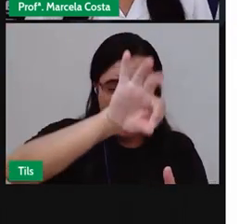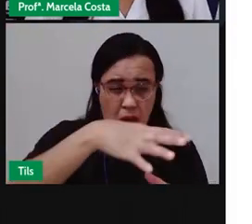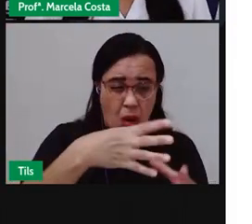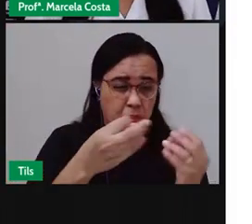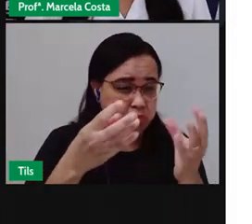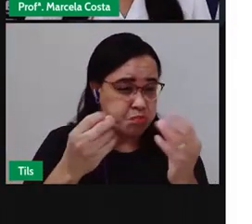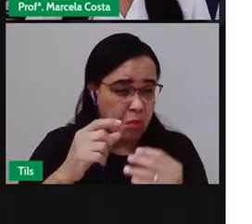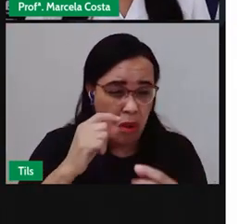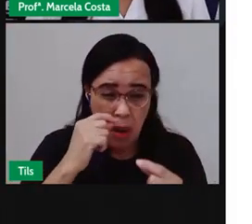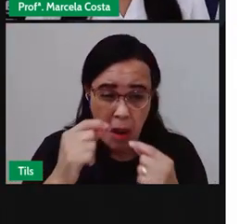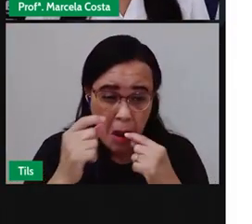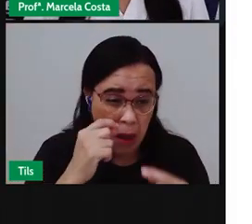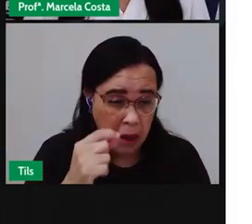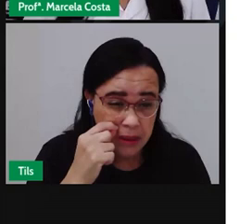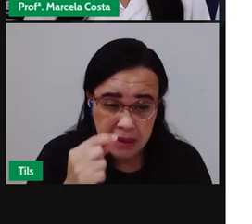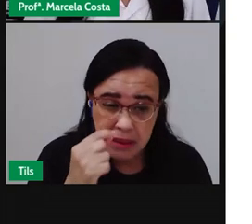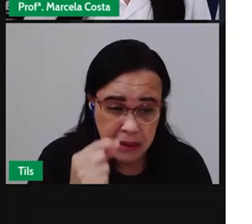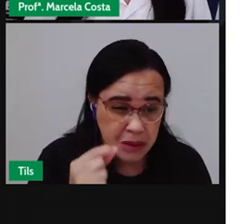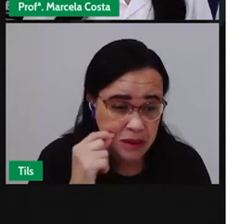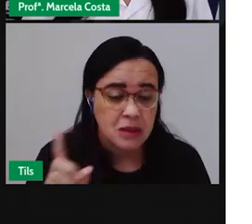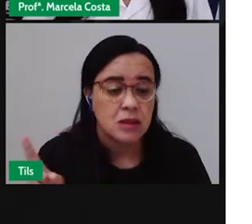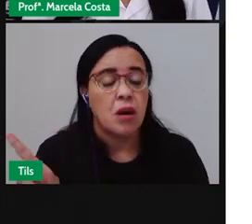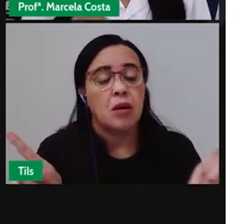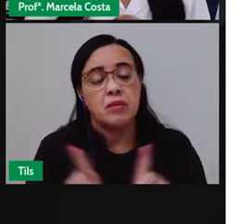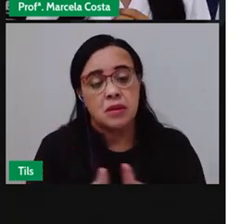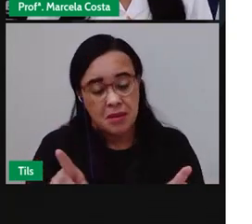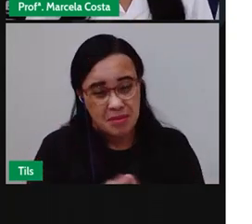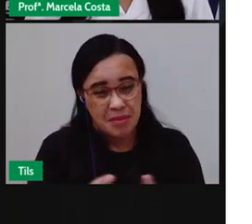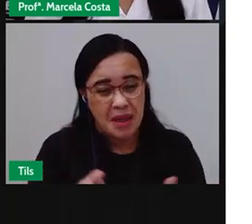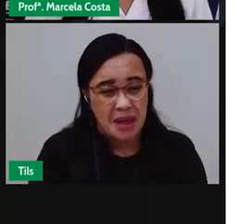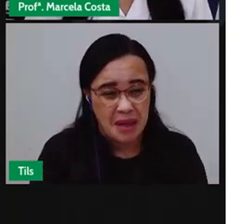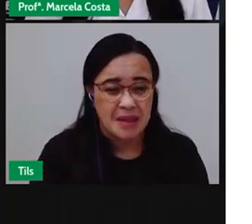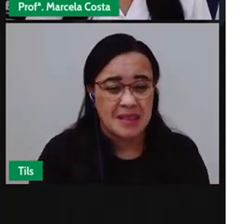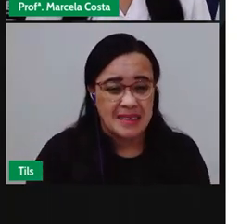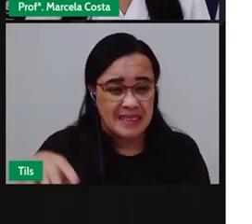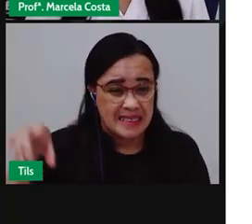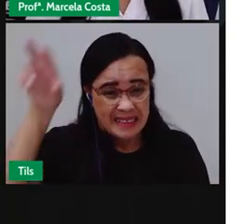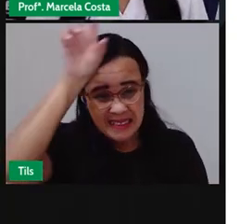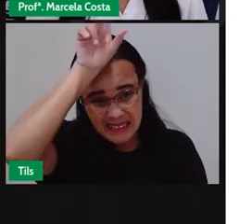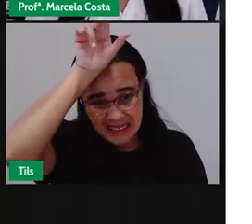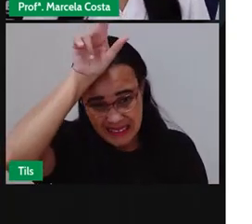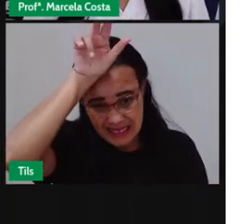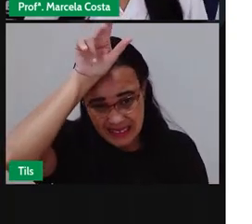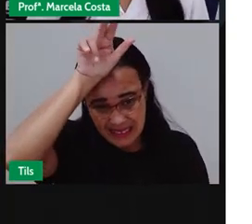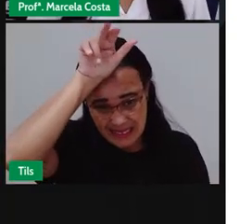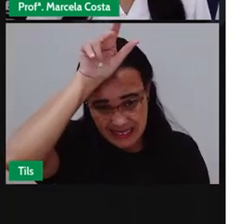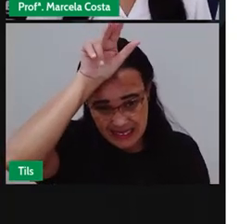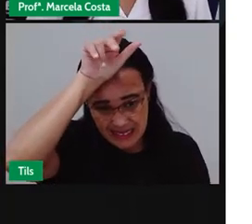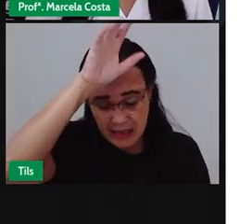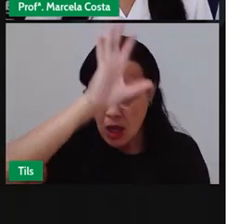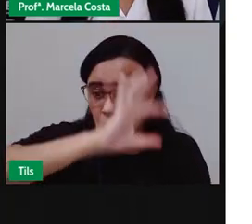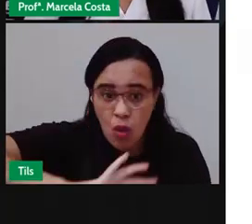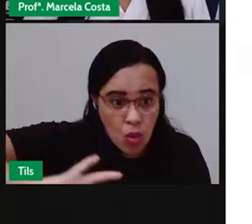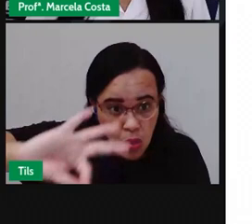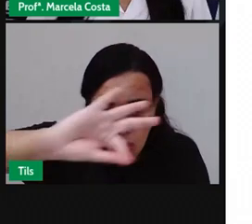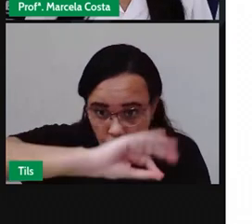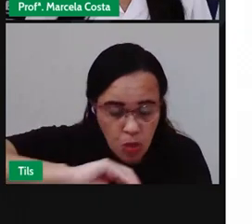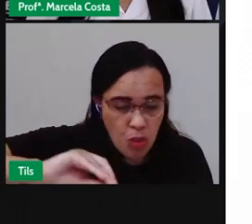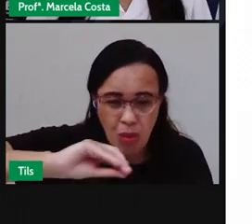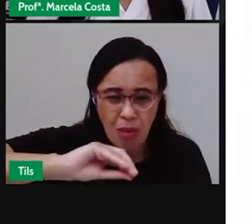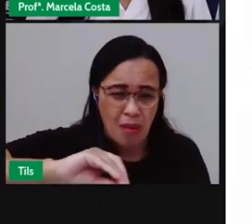ratos, pode atrair baratas e todos esses